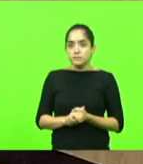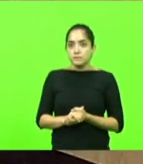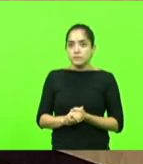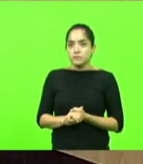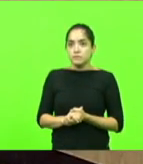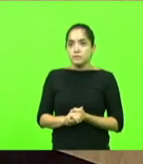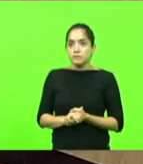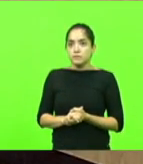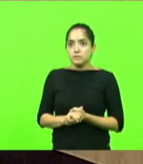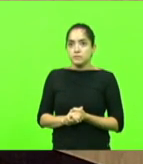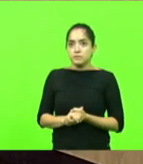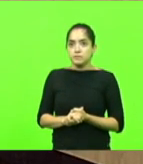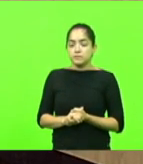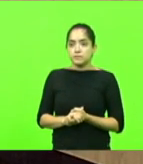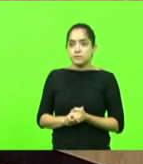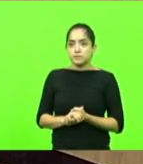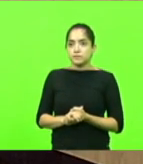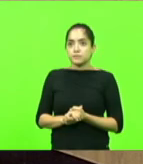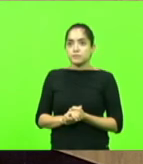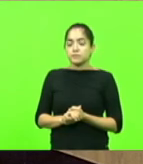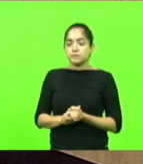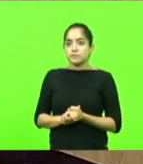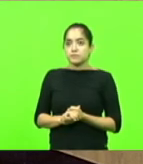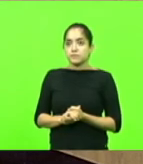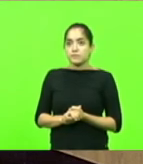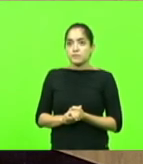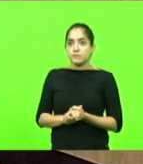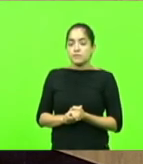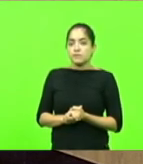Trinta segundos, deputado, para concluir.